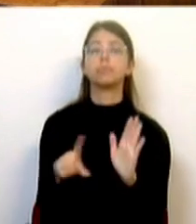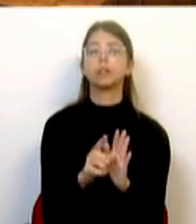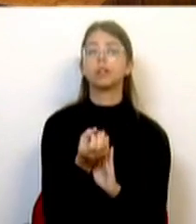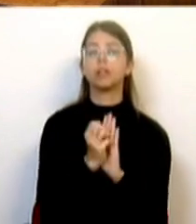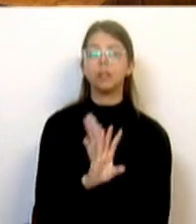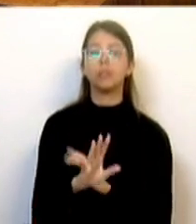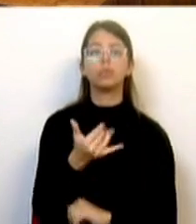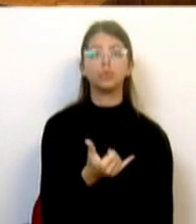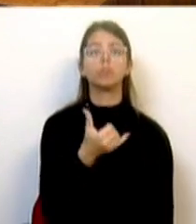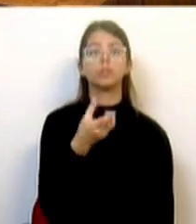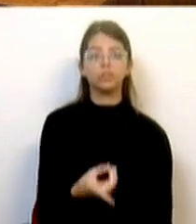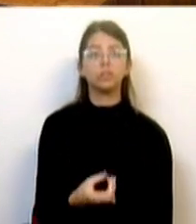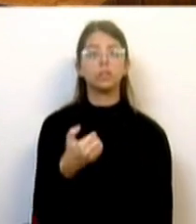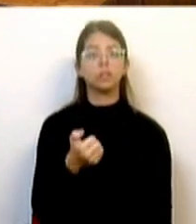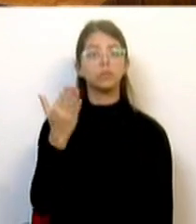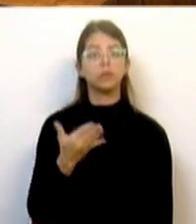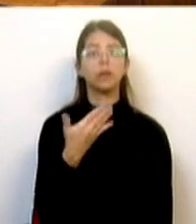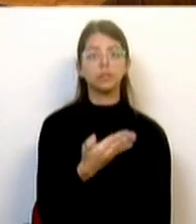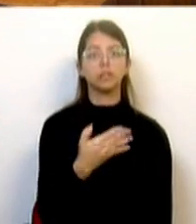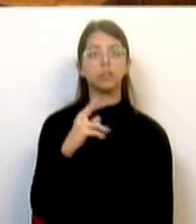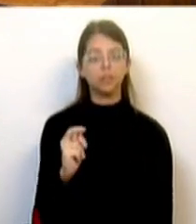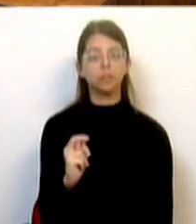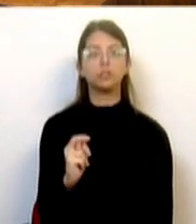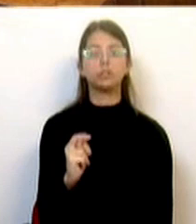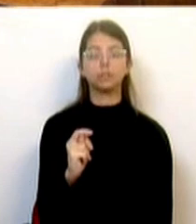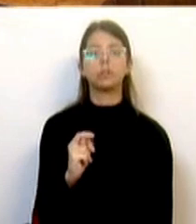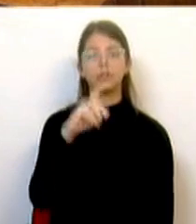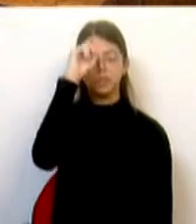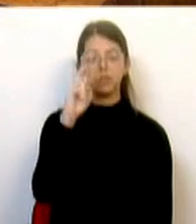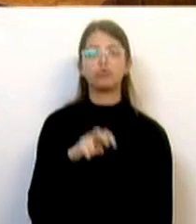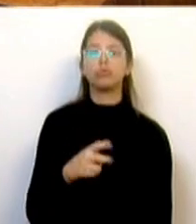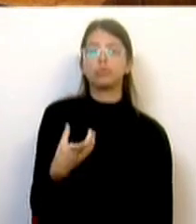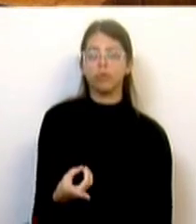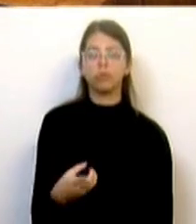nº 295, barra 73, de 9 de junho.